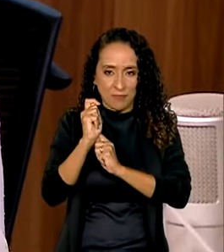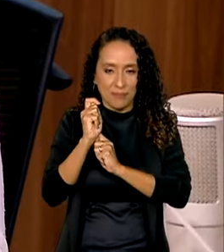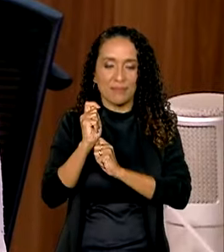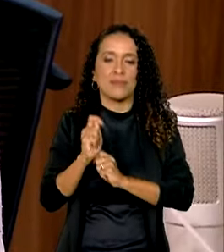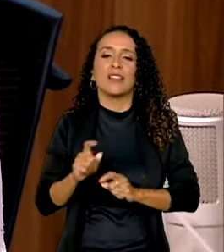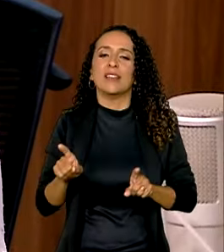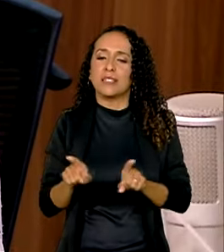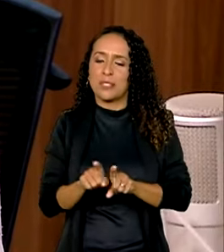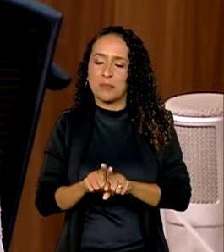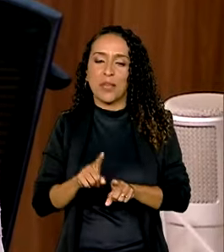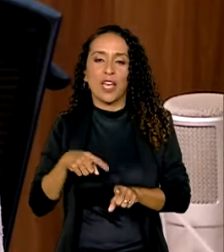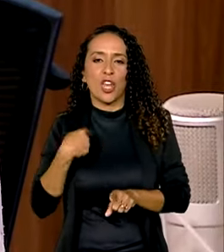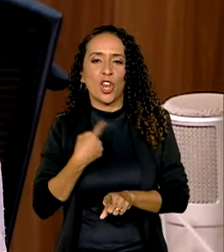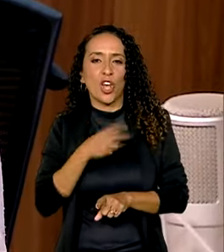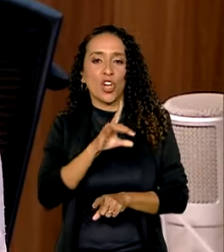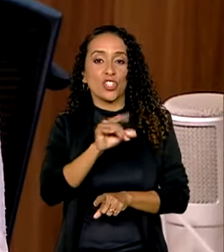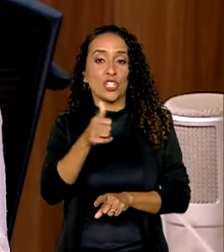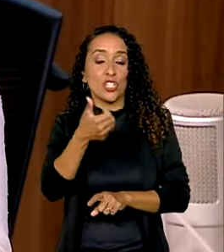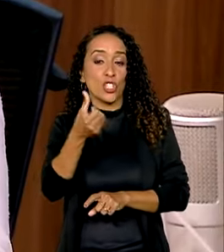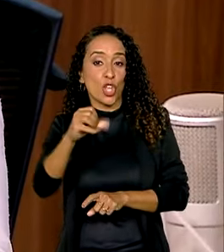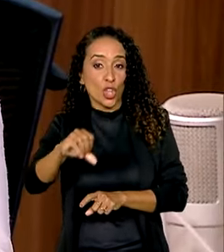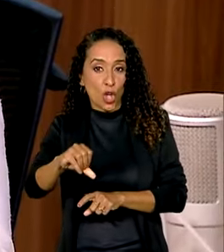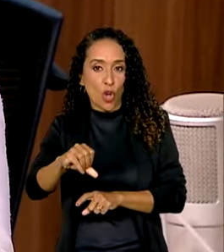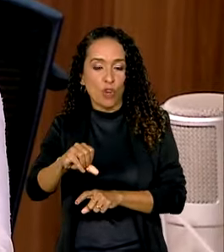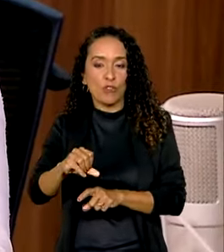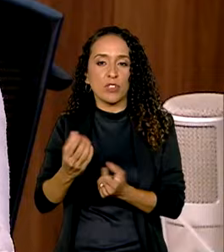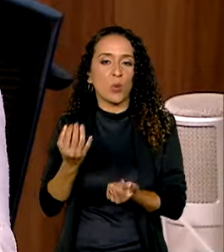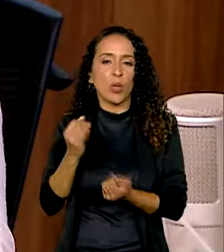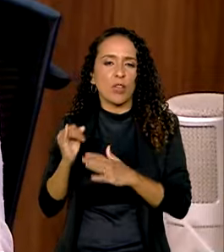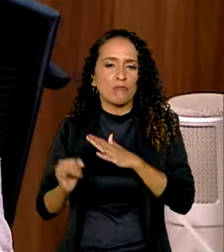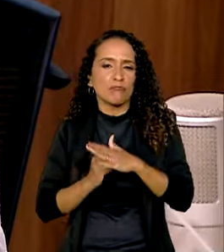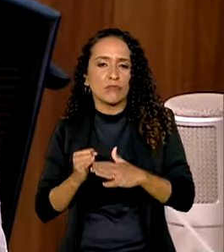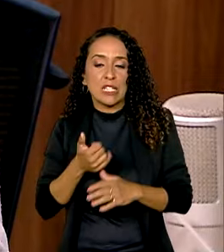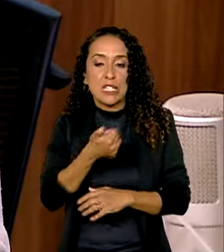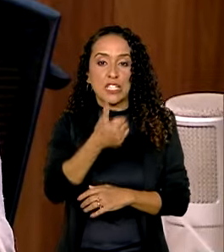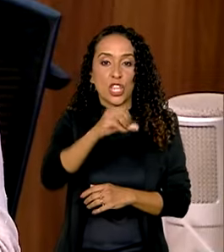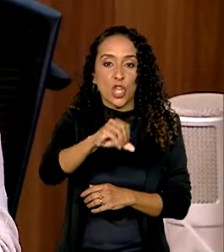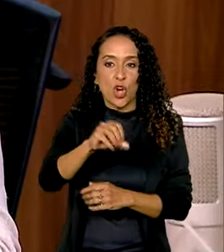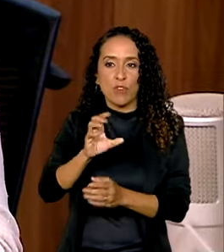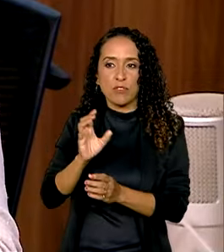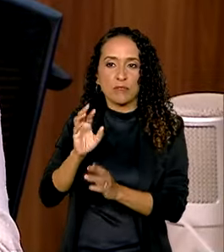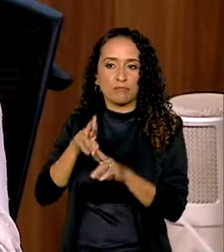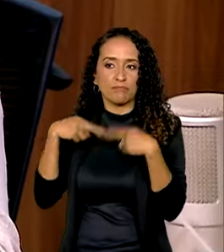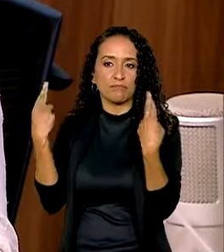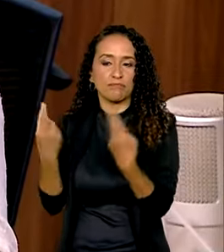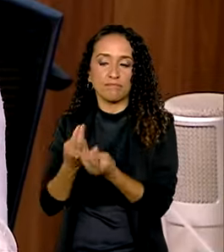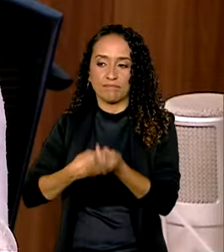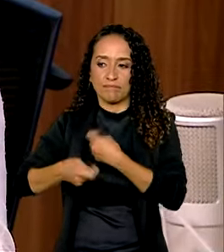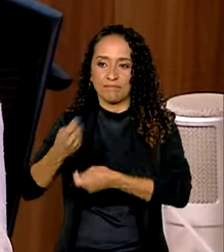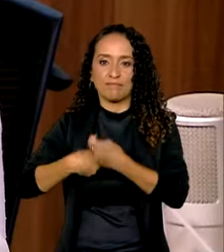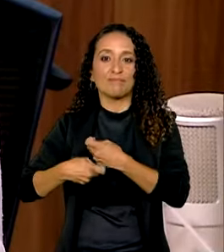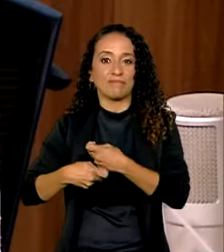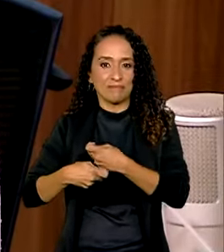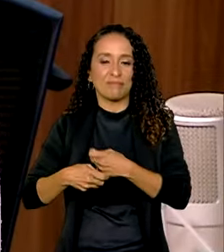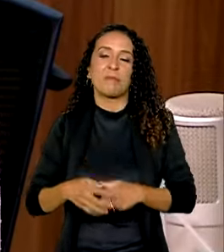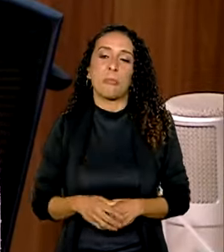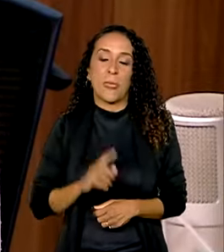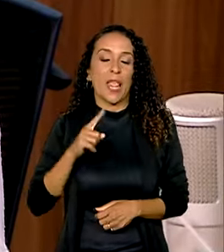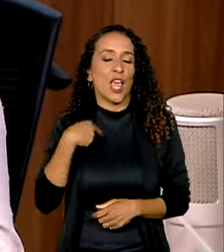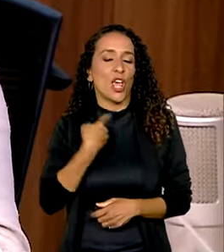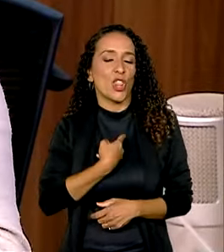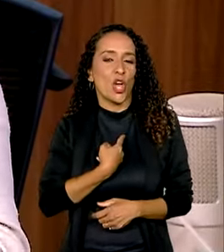Nós vamos estar também no dia 19 instituindo 19 fóruns de negociação, Karine. Nós